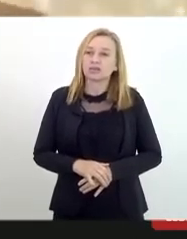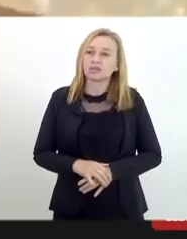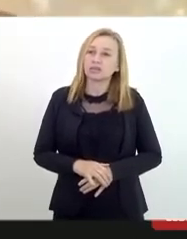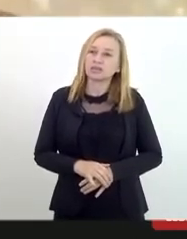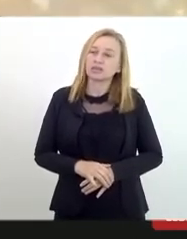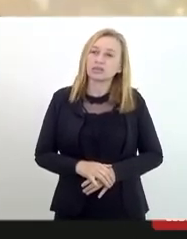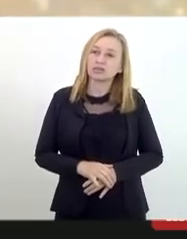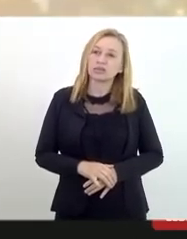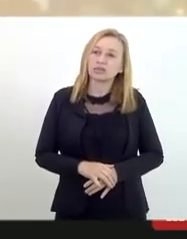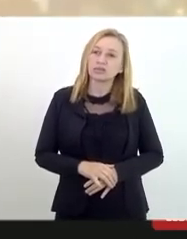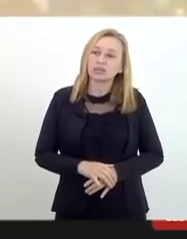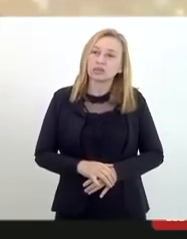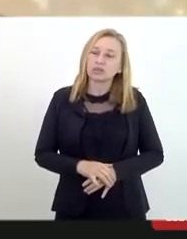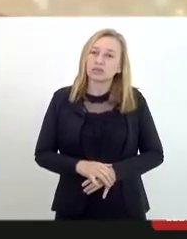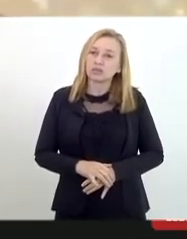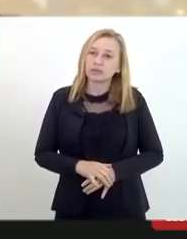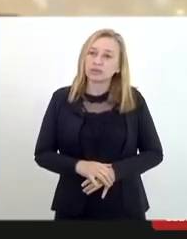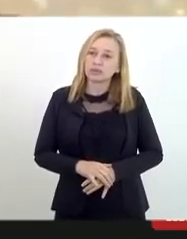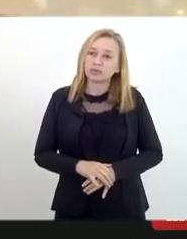que os imprentou,